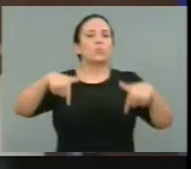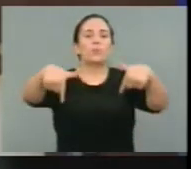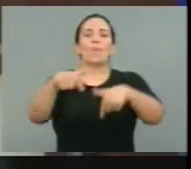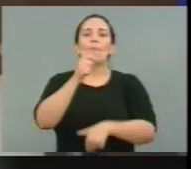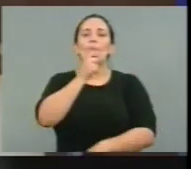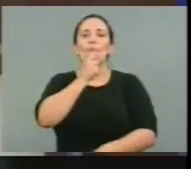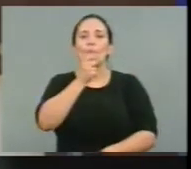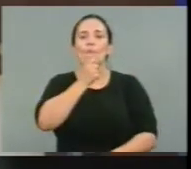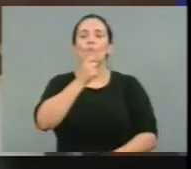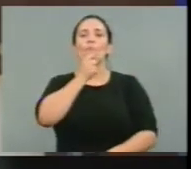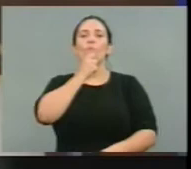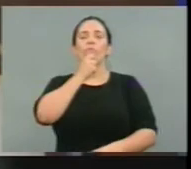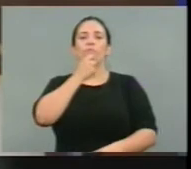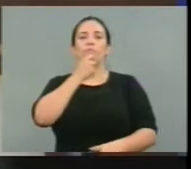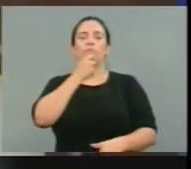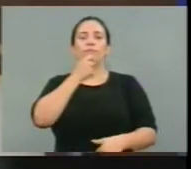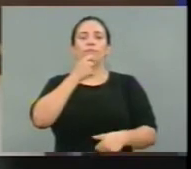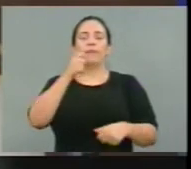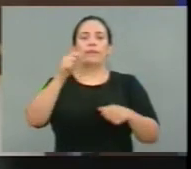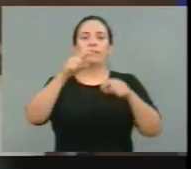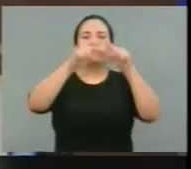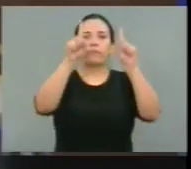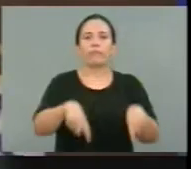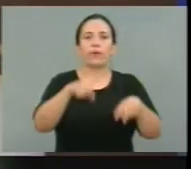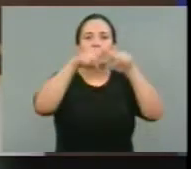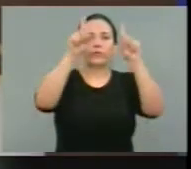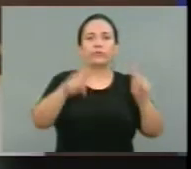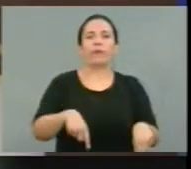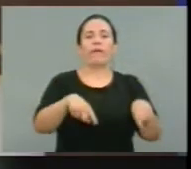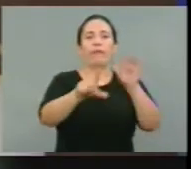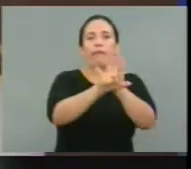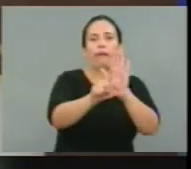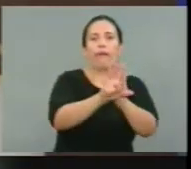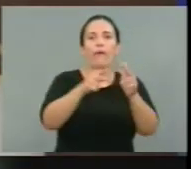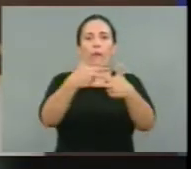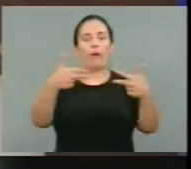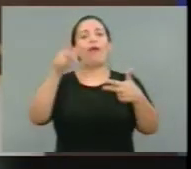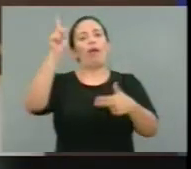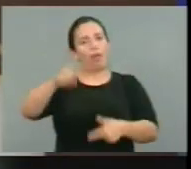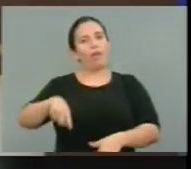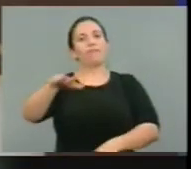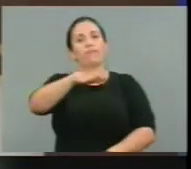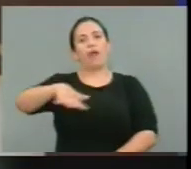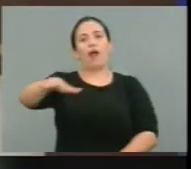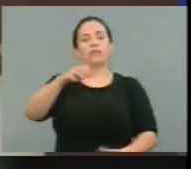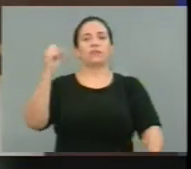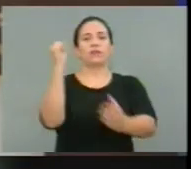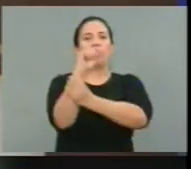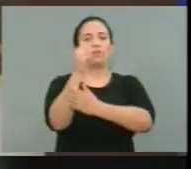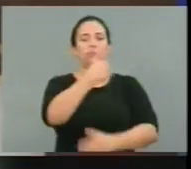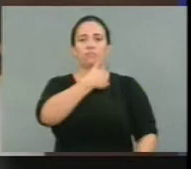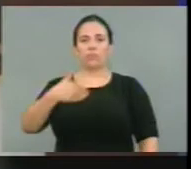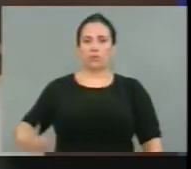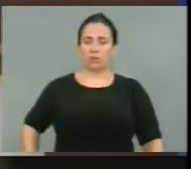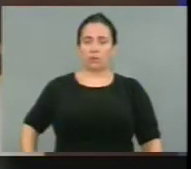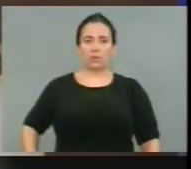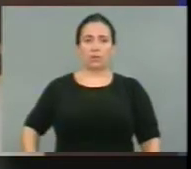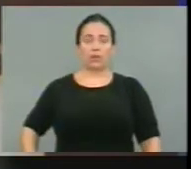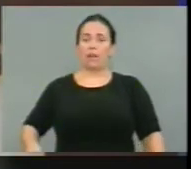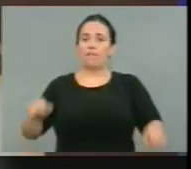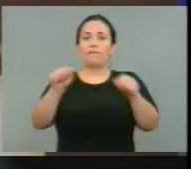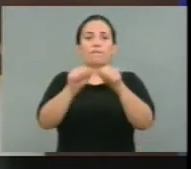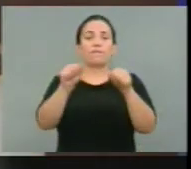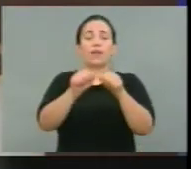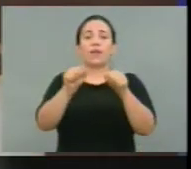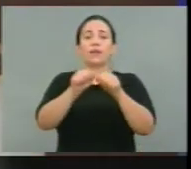determinação, regularidade, competência, legitimidade, foi a segurança pública. Não fizeram a reforma